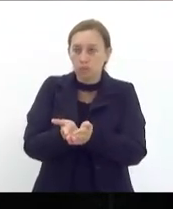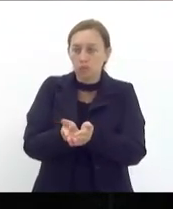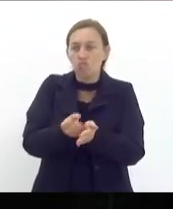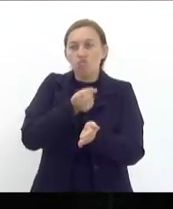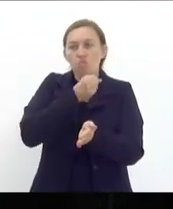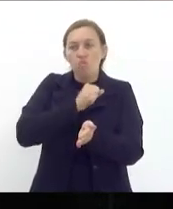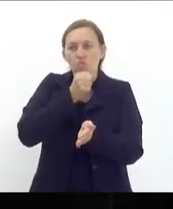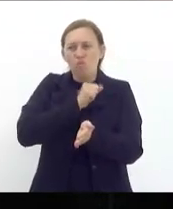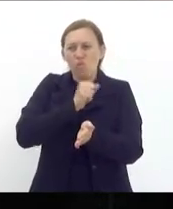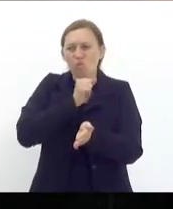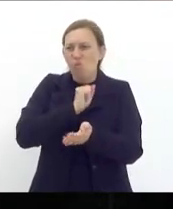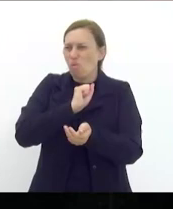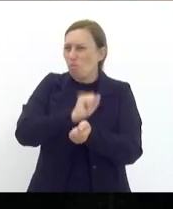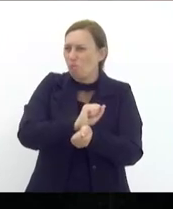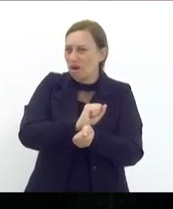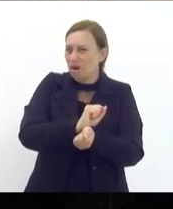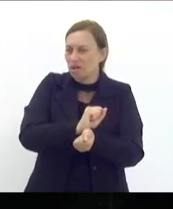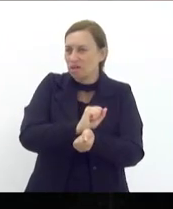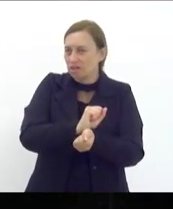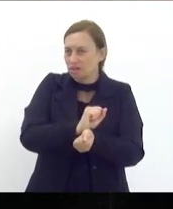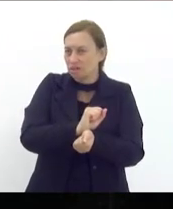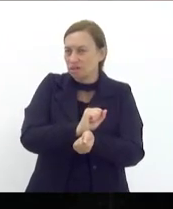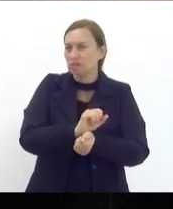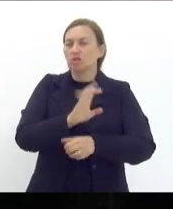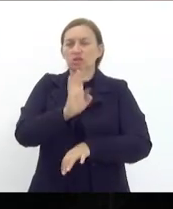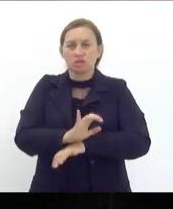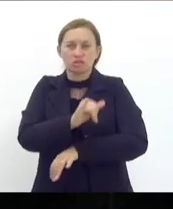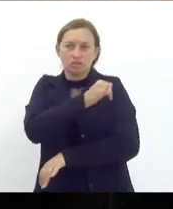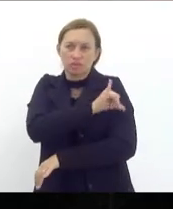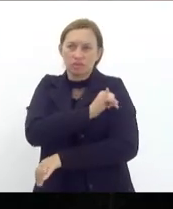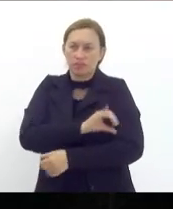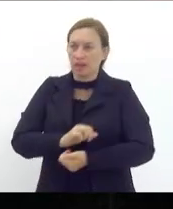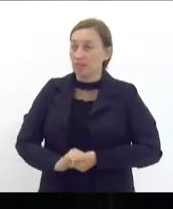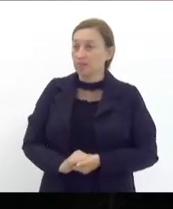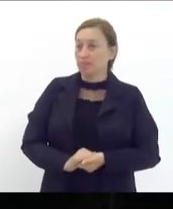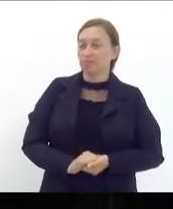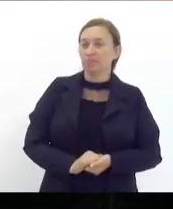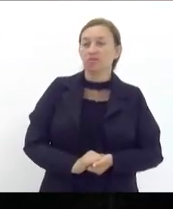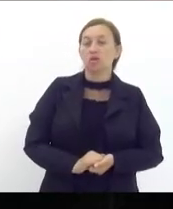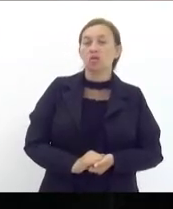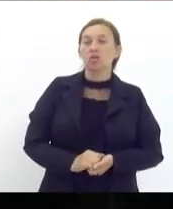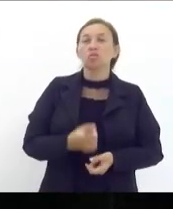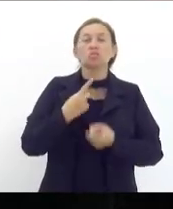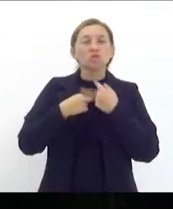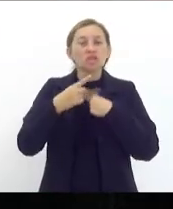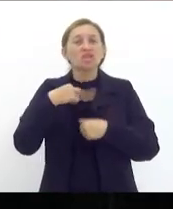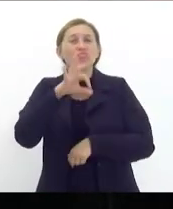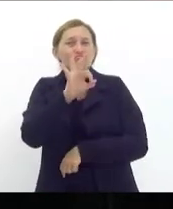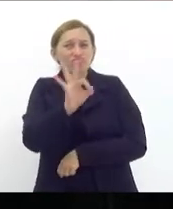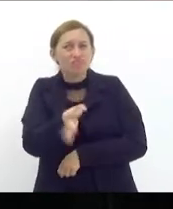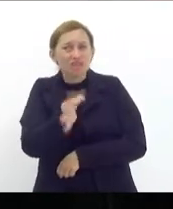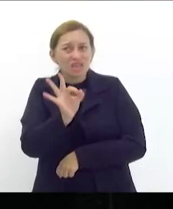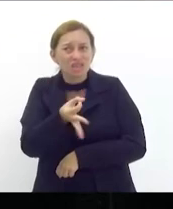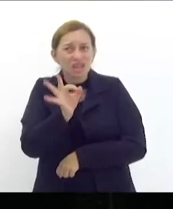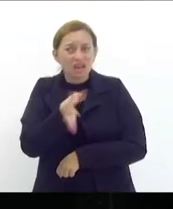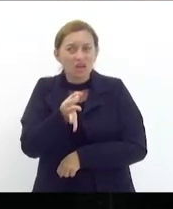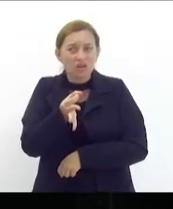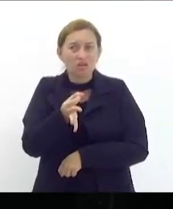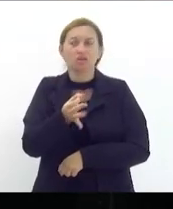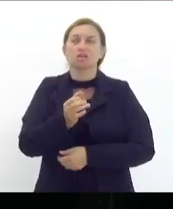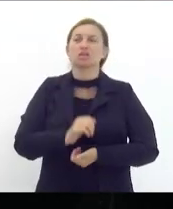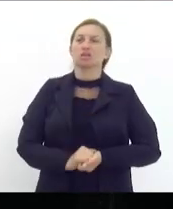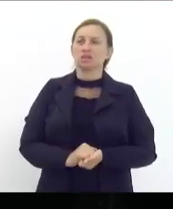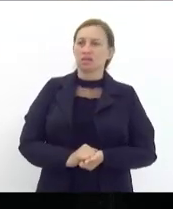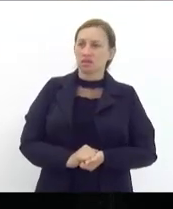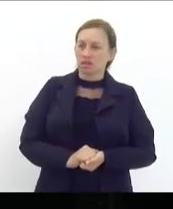marítimos e offshore do nosso estado do Rio de Janeiro na intenção justamente de preencher uma lacuna